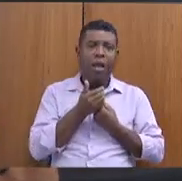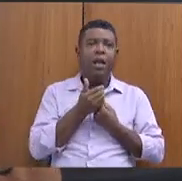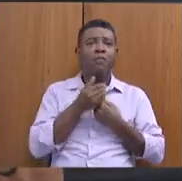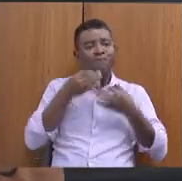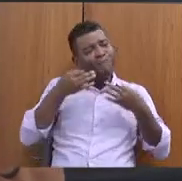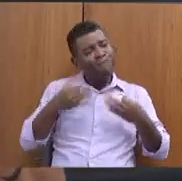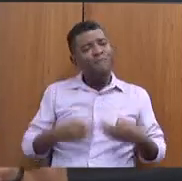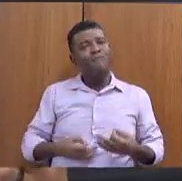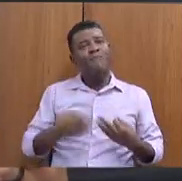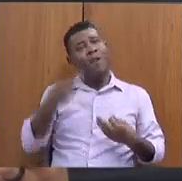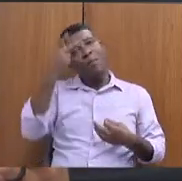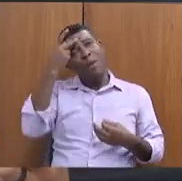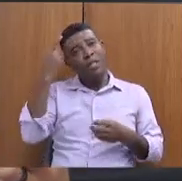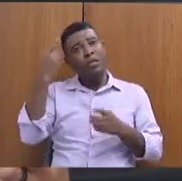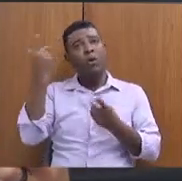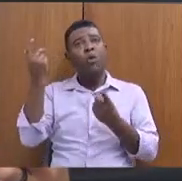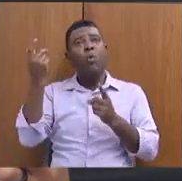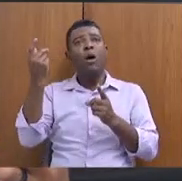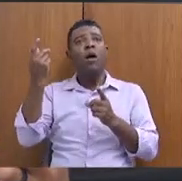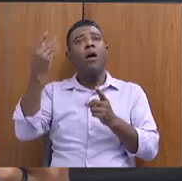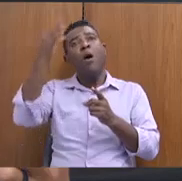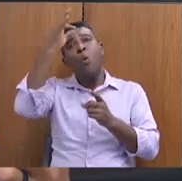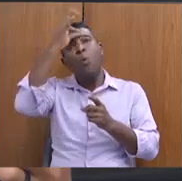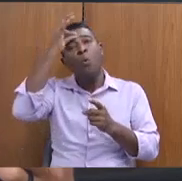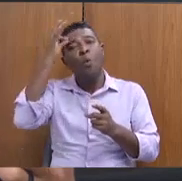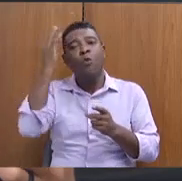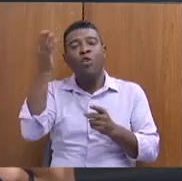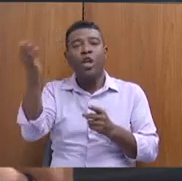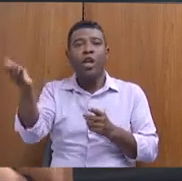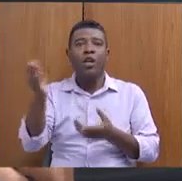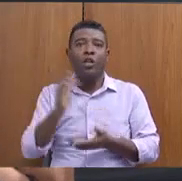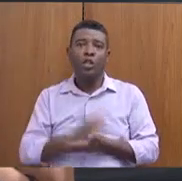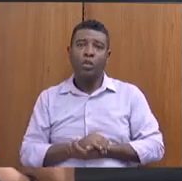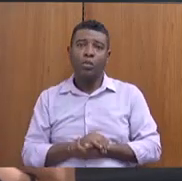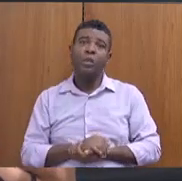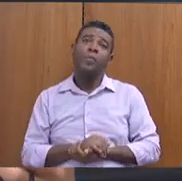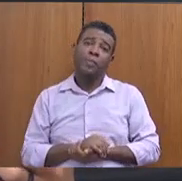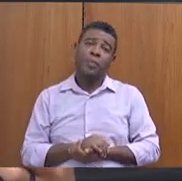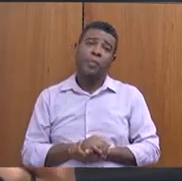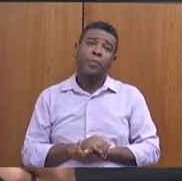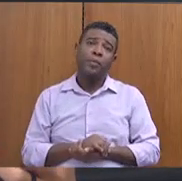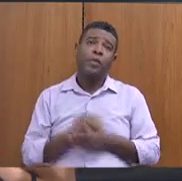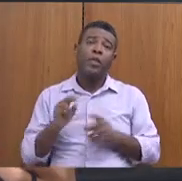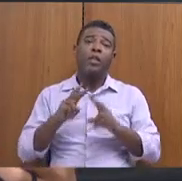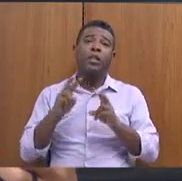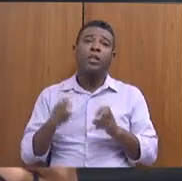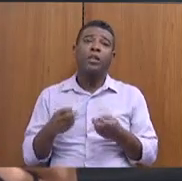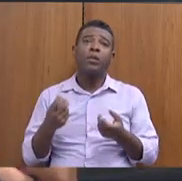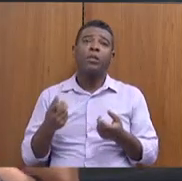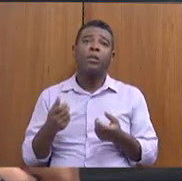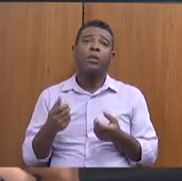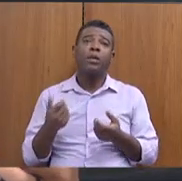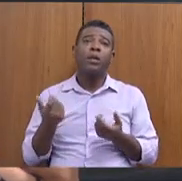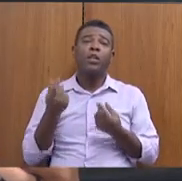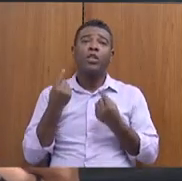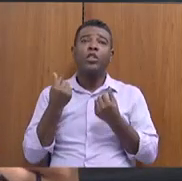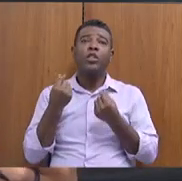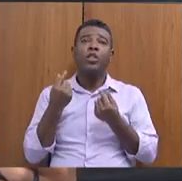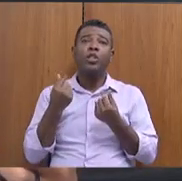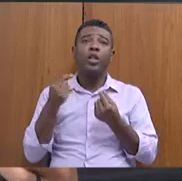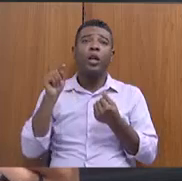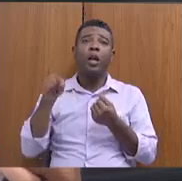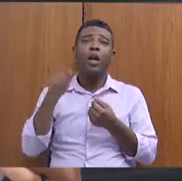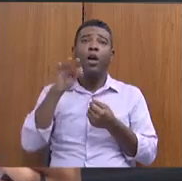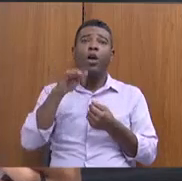desses processos de desastres socioambientais. Sobre a regularização fundiária, eu fiquei em dúvida sobre os